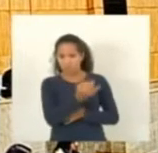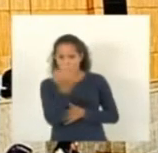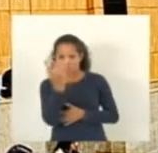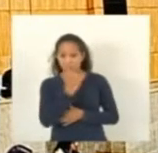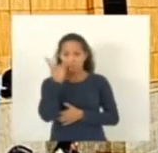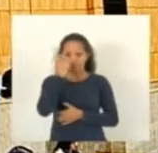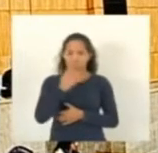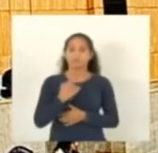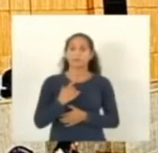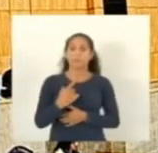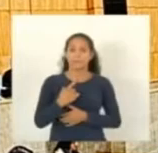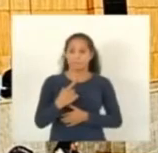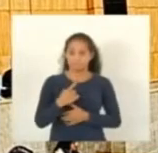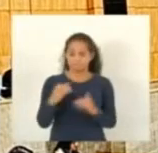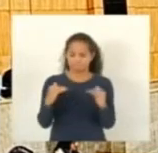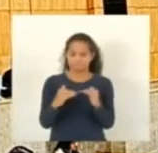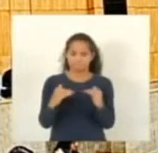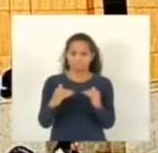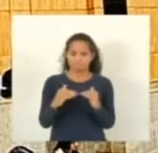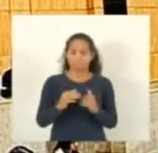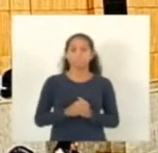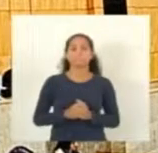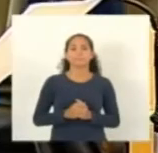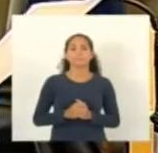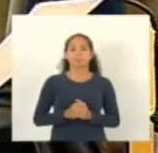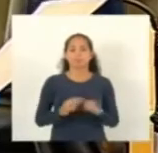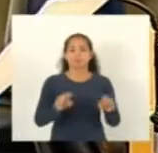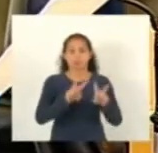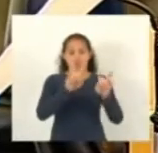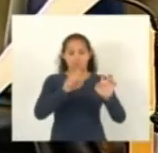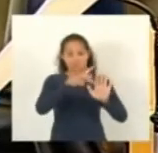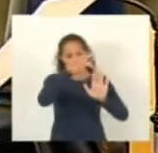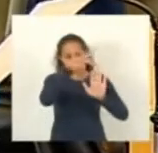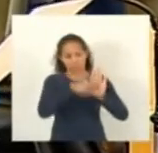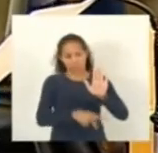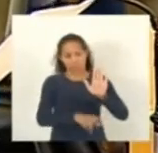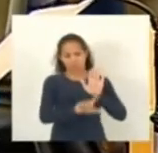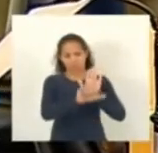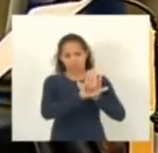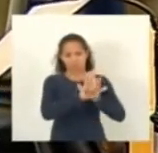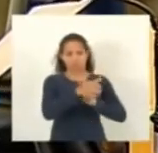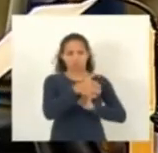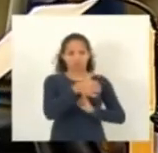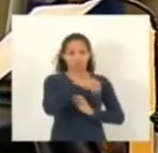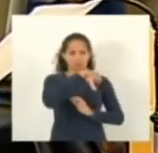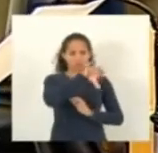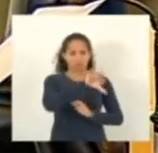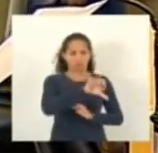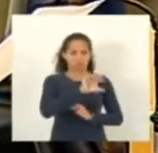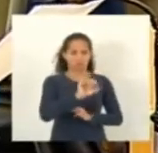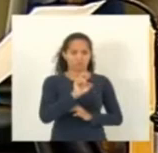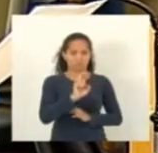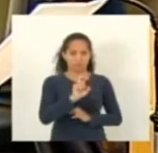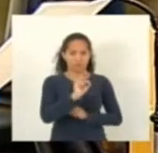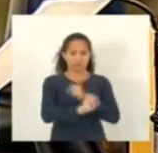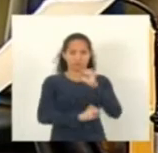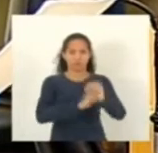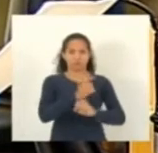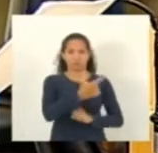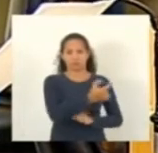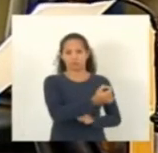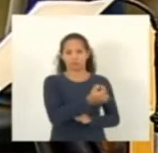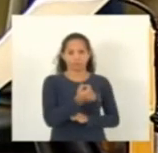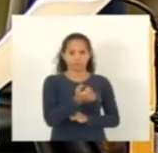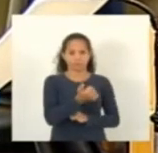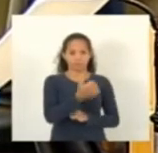eu avoco o projeto para relatar, projeto de lei de 905, 2019, de autoria do